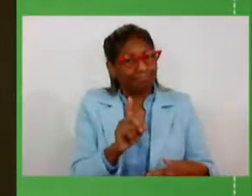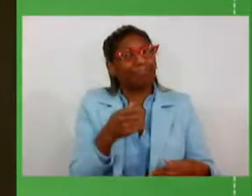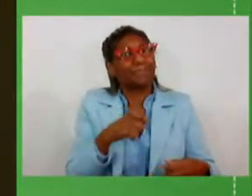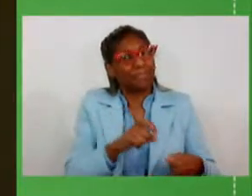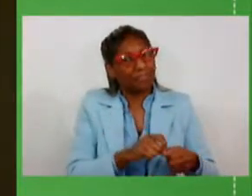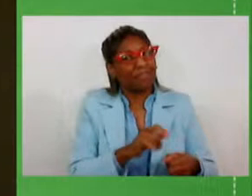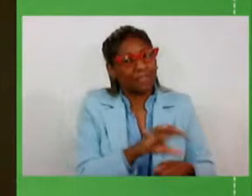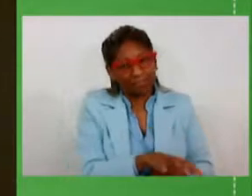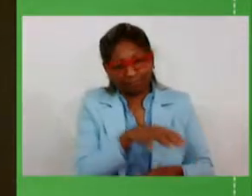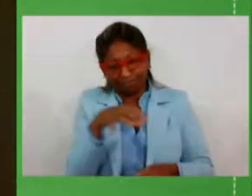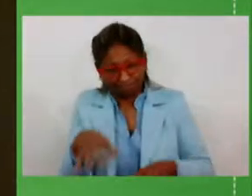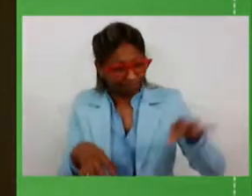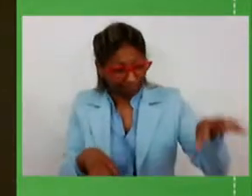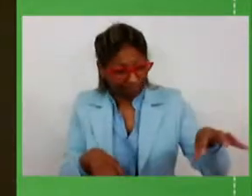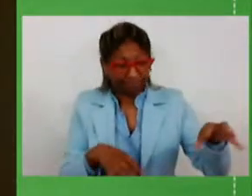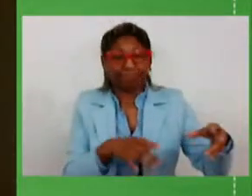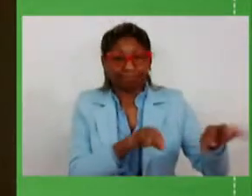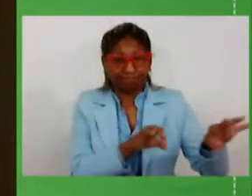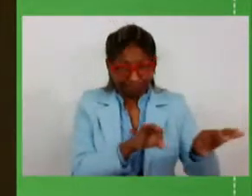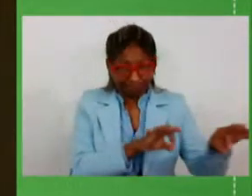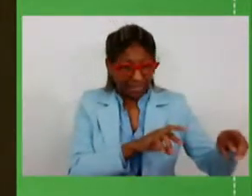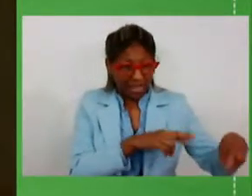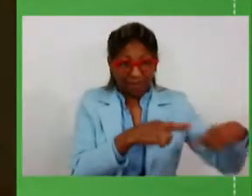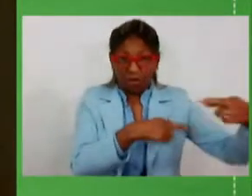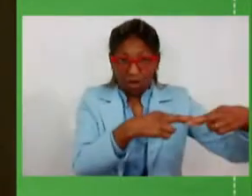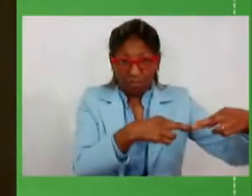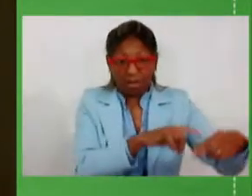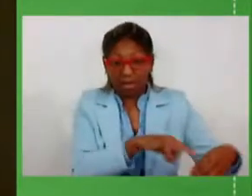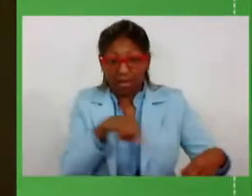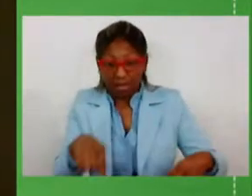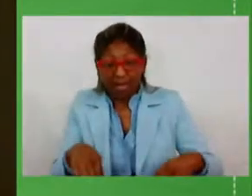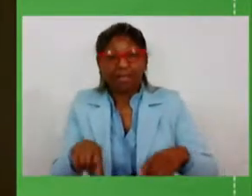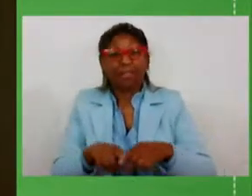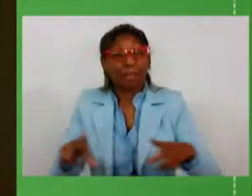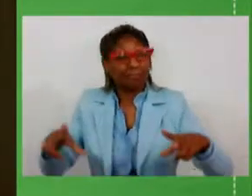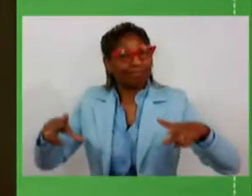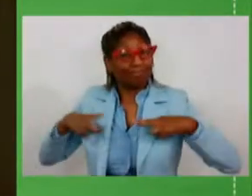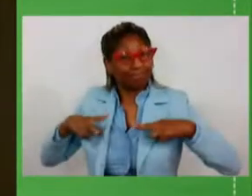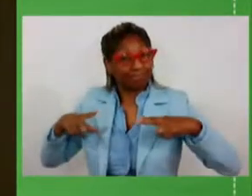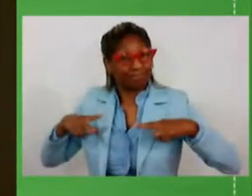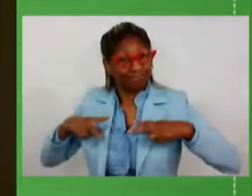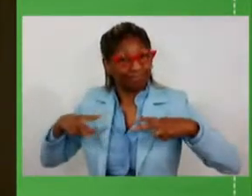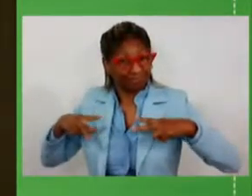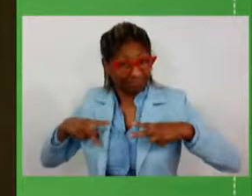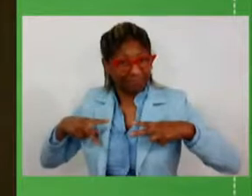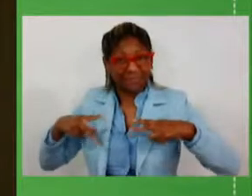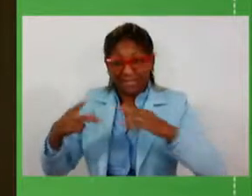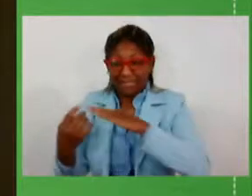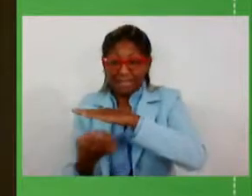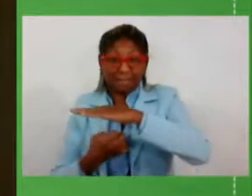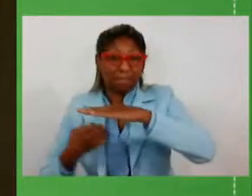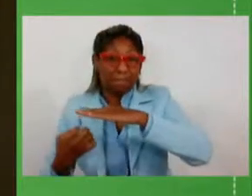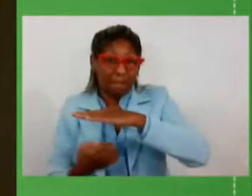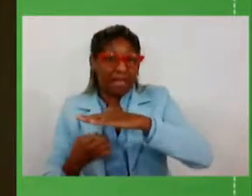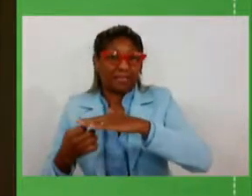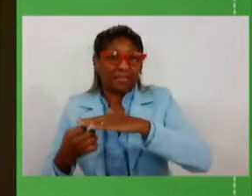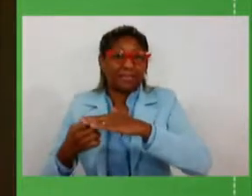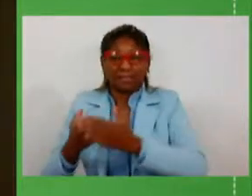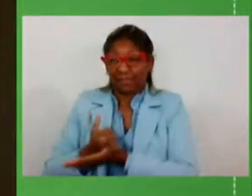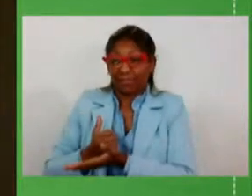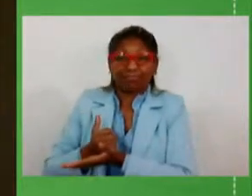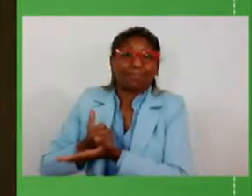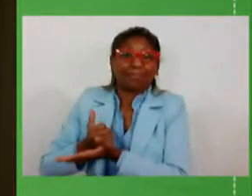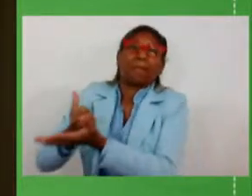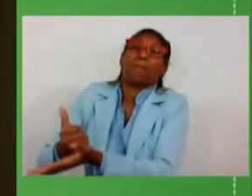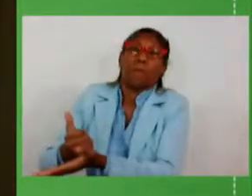privatizações, porque as privatizações gerarão as receitas extraordinárias que vão sustentar boa parte desse plano